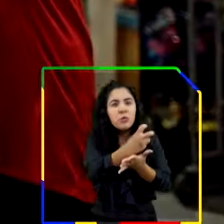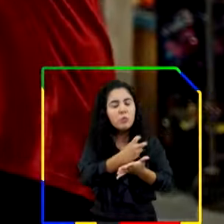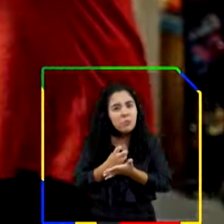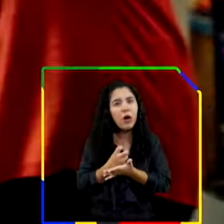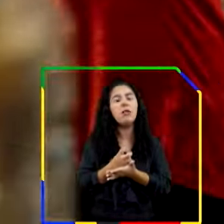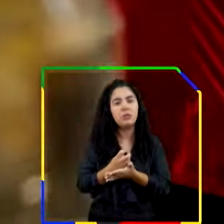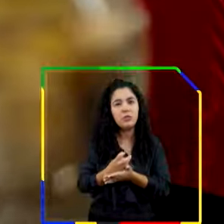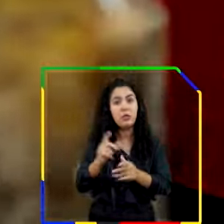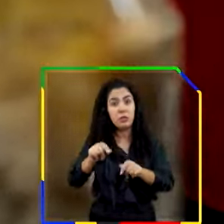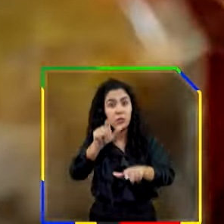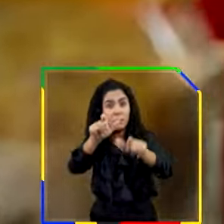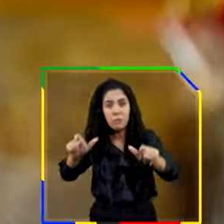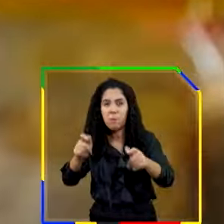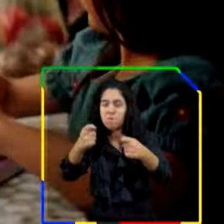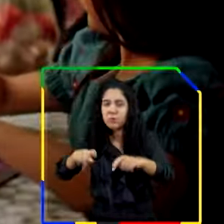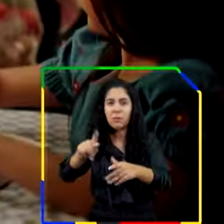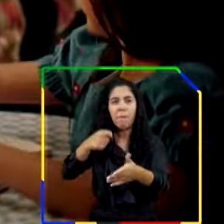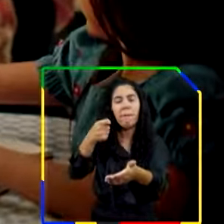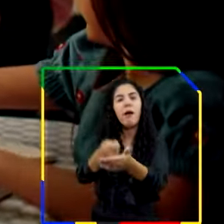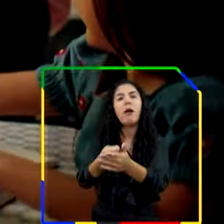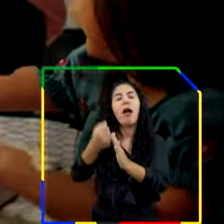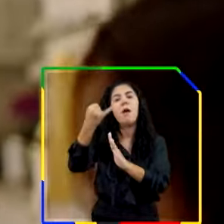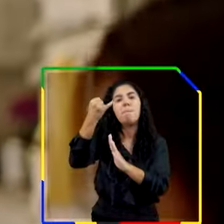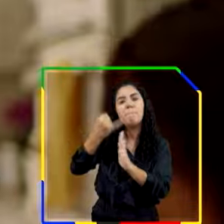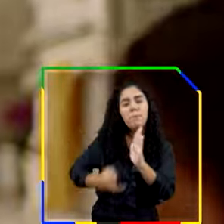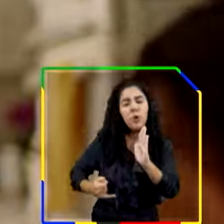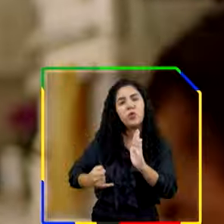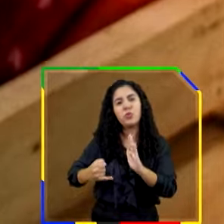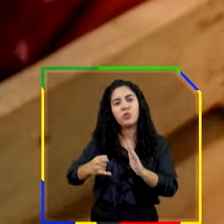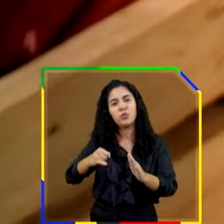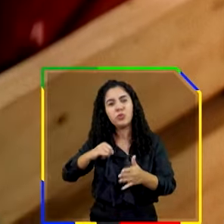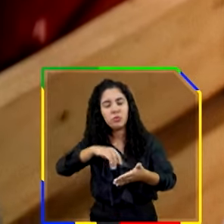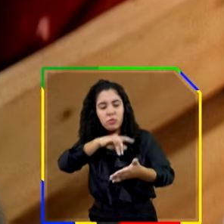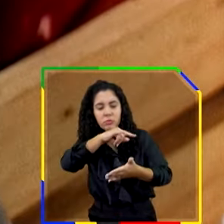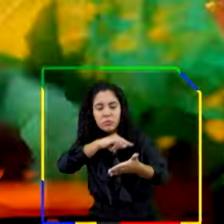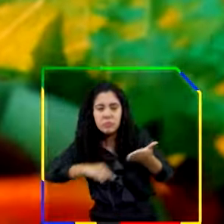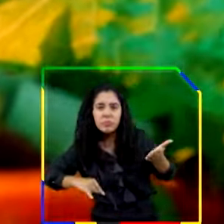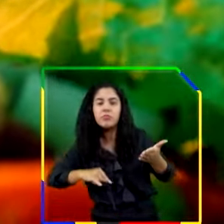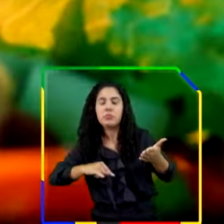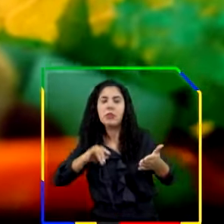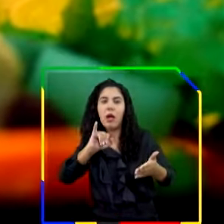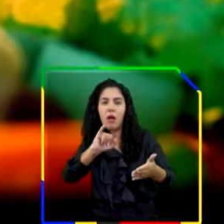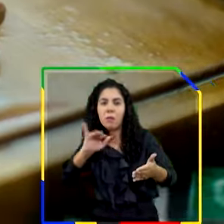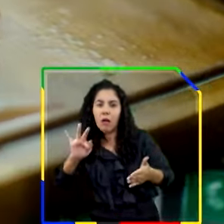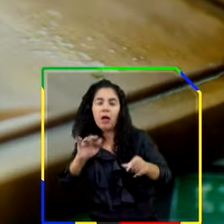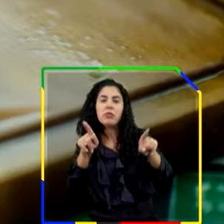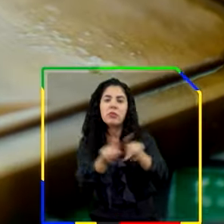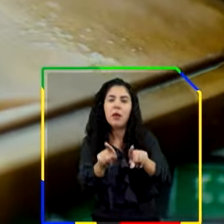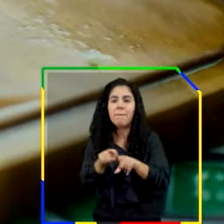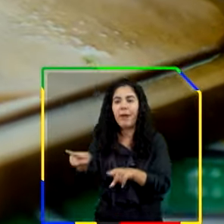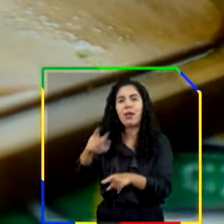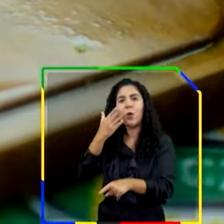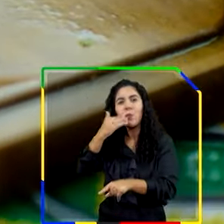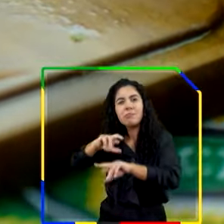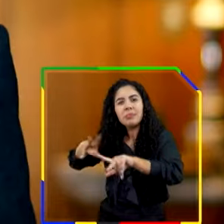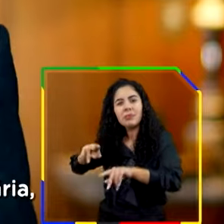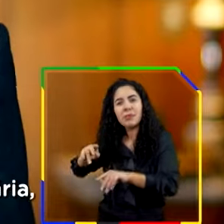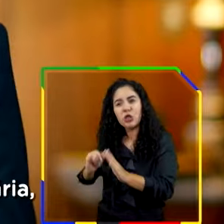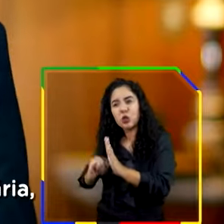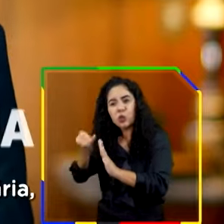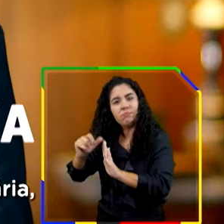não pague nem imposto de renda, nem imposto sobre produtos da cesta básica, inclusive a carne.